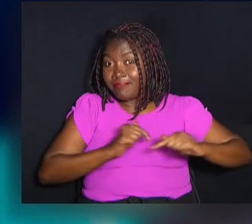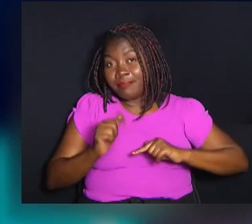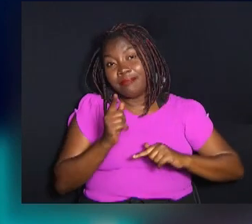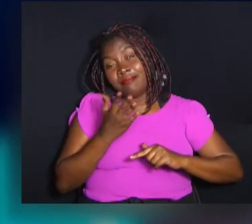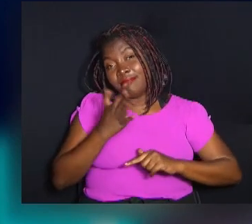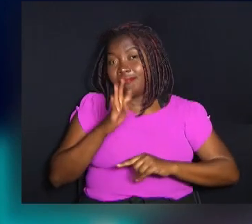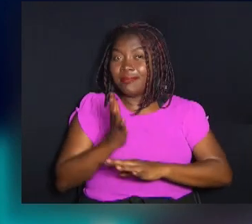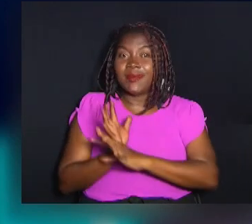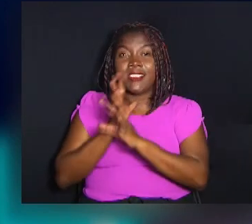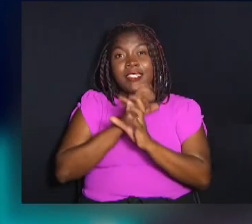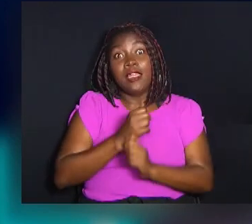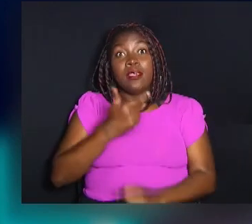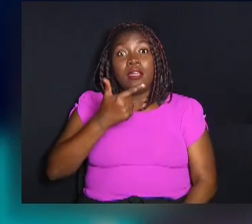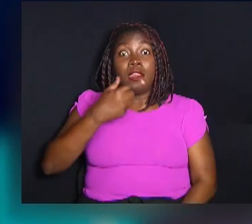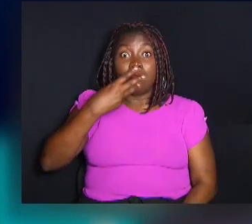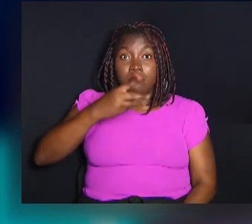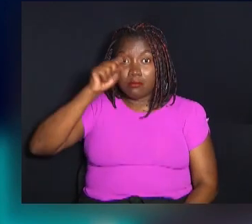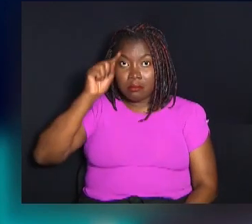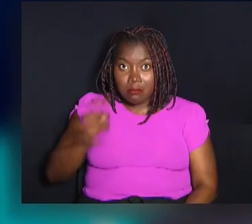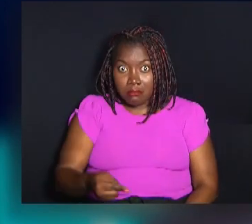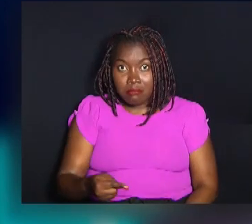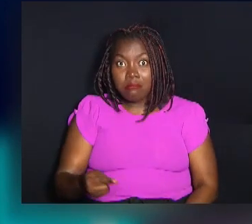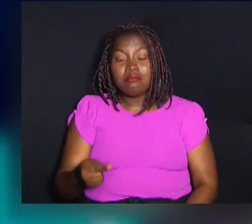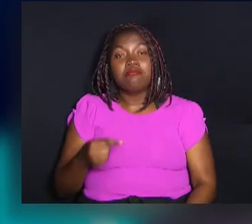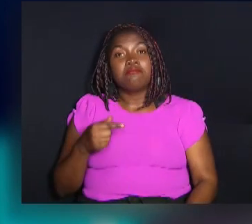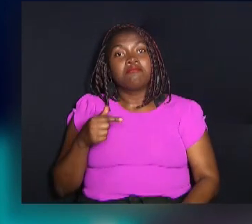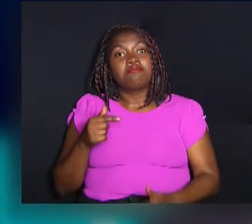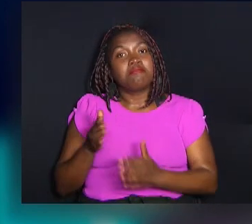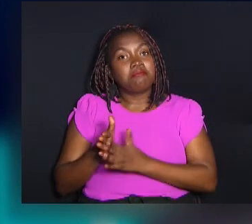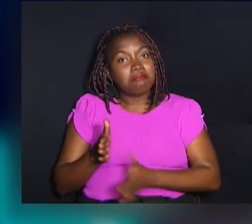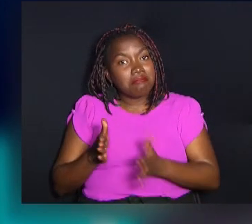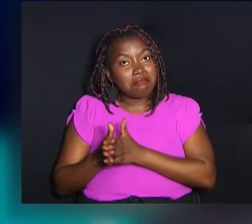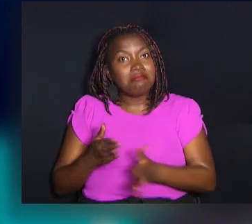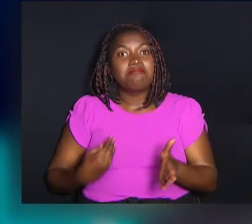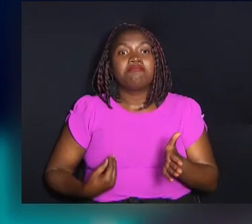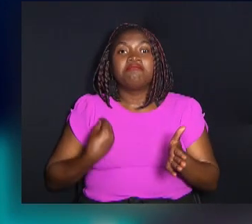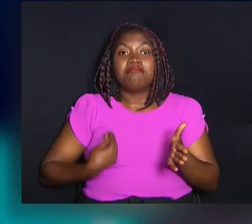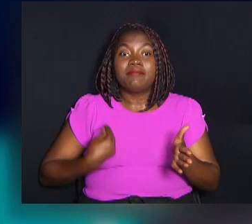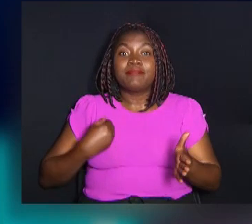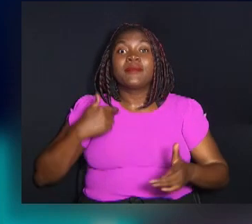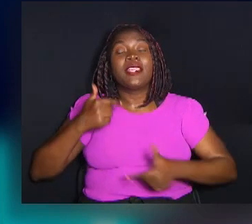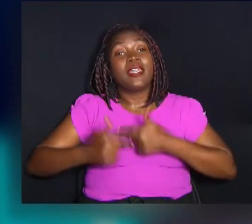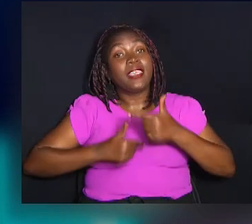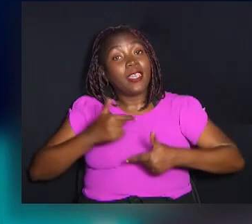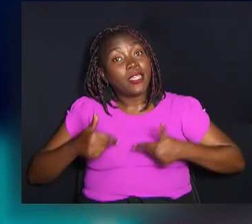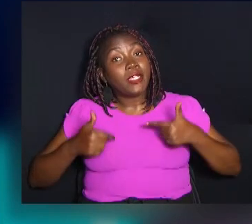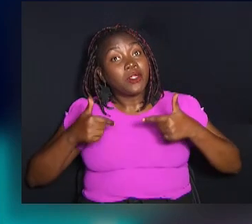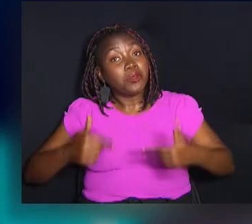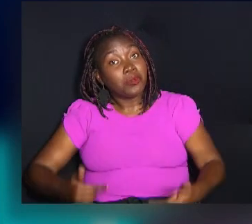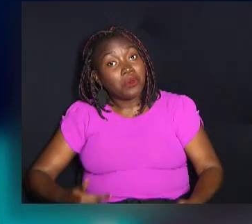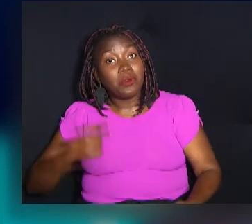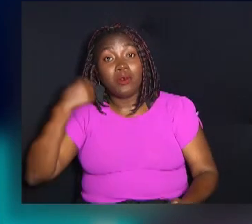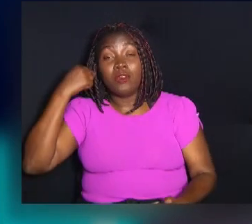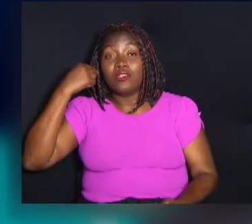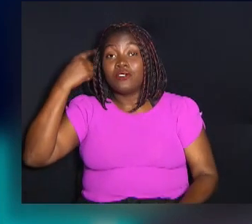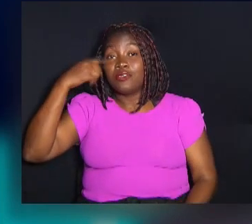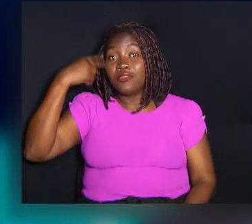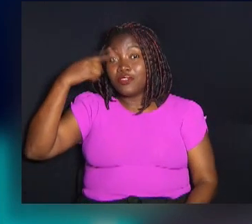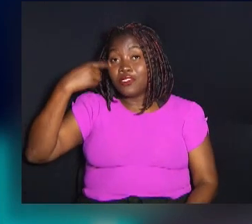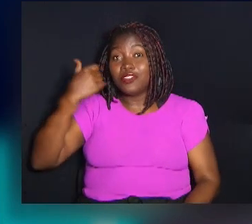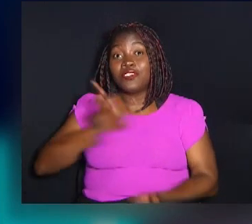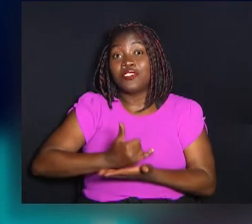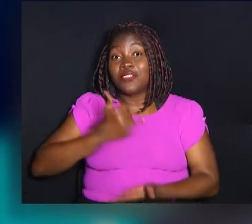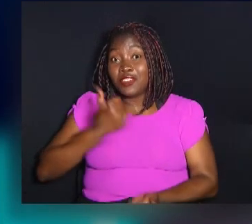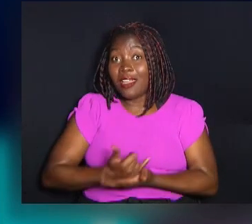gerenciou uma carteira de processos trabalhistas, aproximadamente 23 mil processos ativos. E atuou também